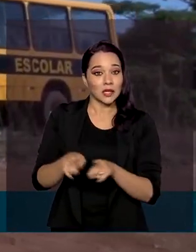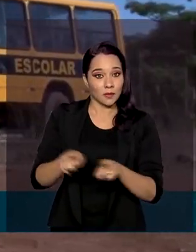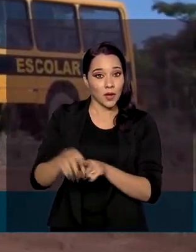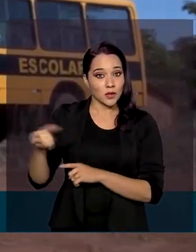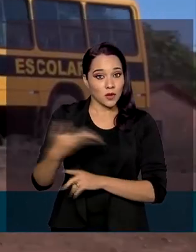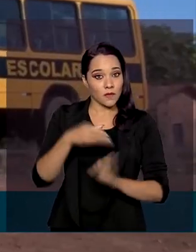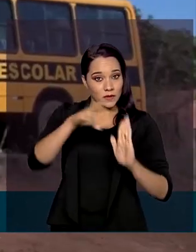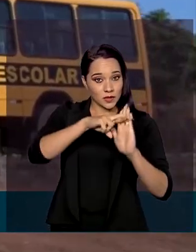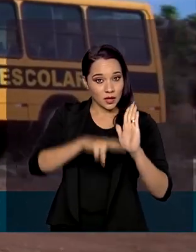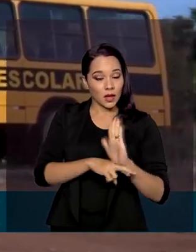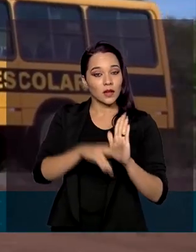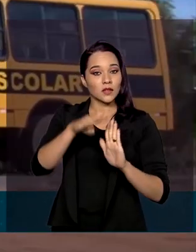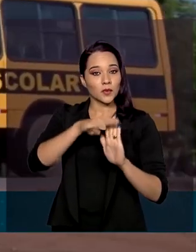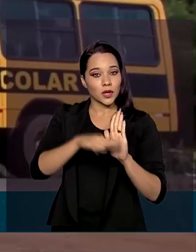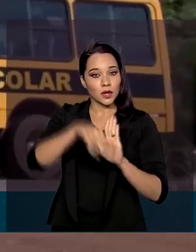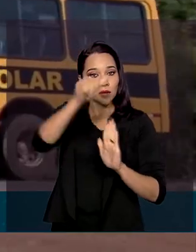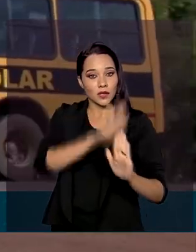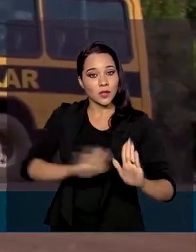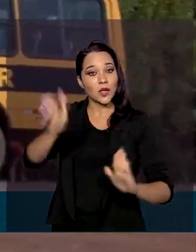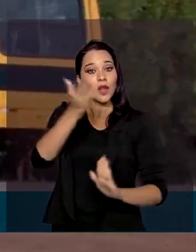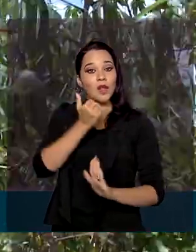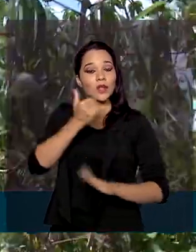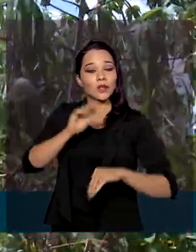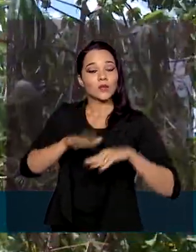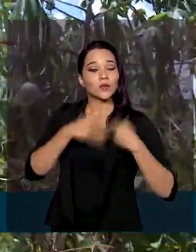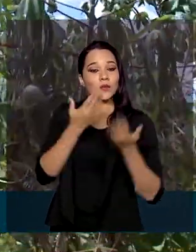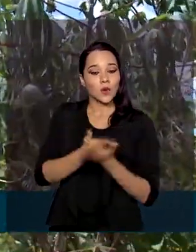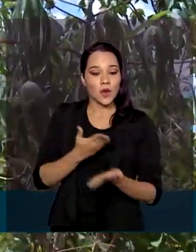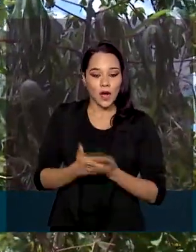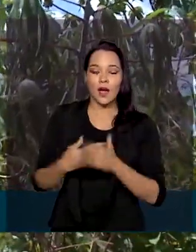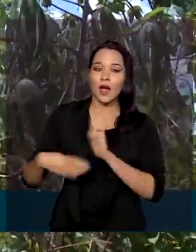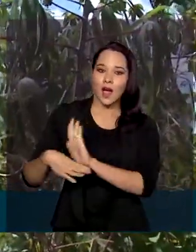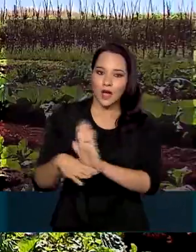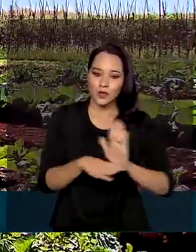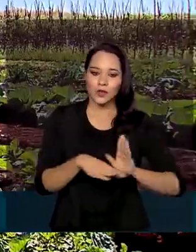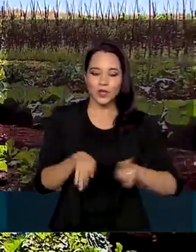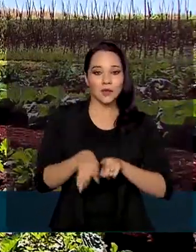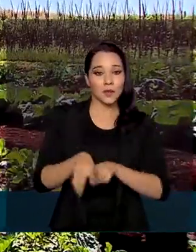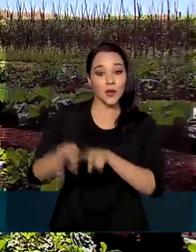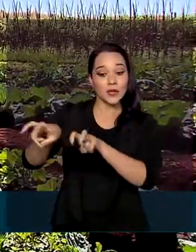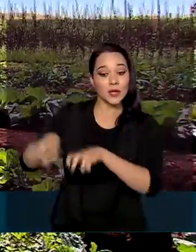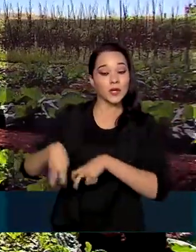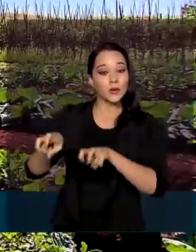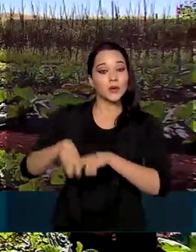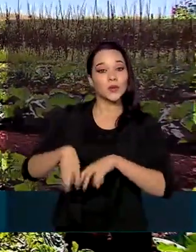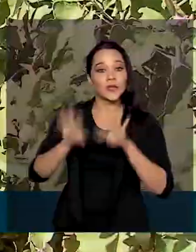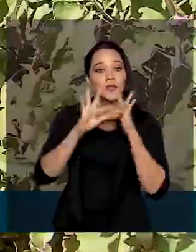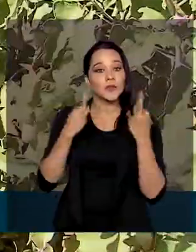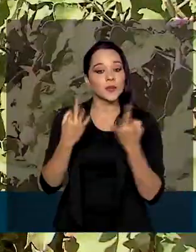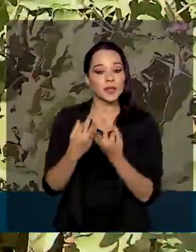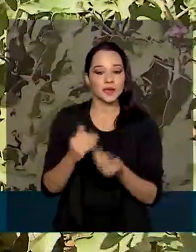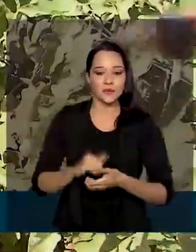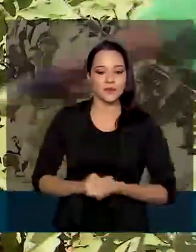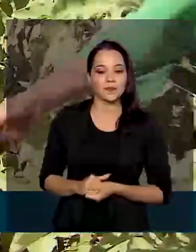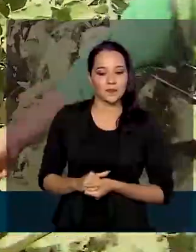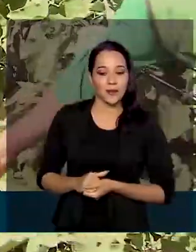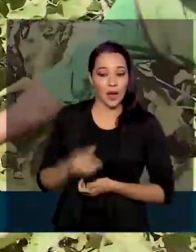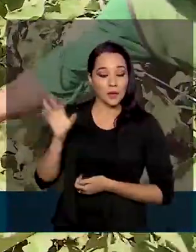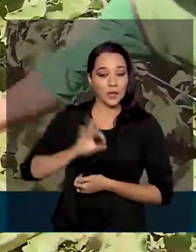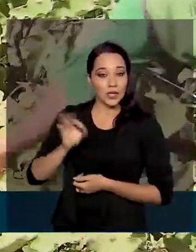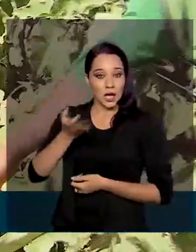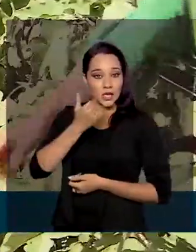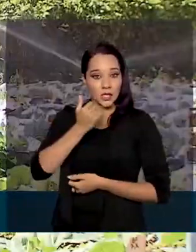regras do Programa Nacional de Alimentação Escolar ajudam os agricultores familiares. Parte dos